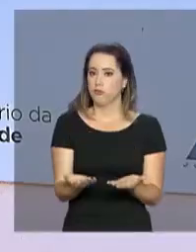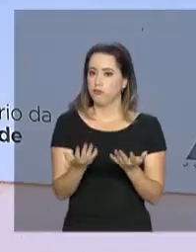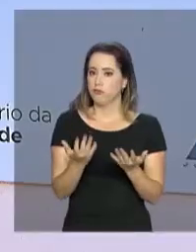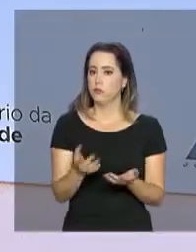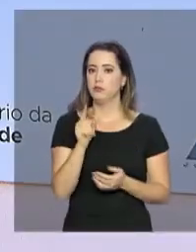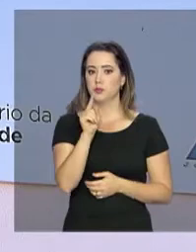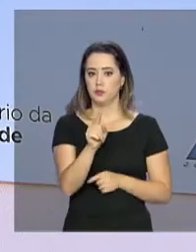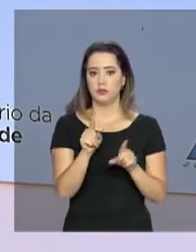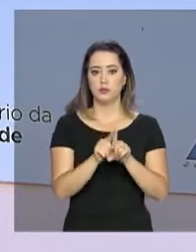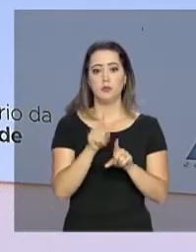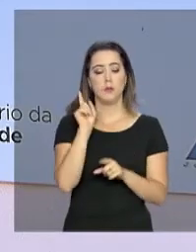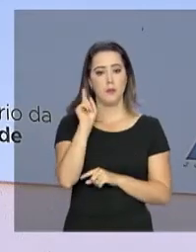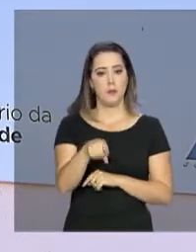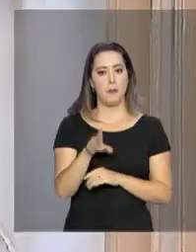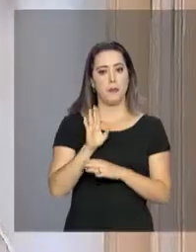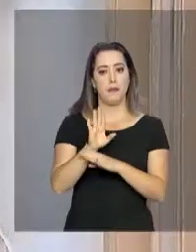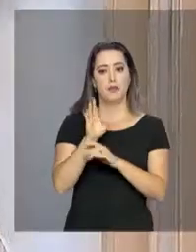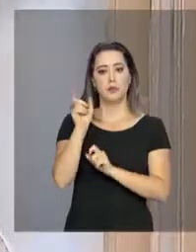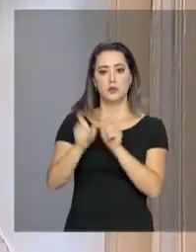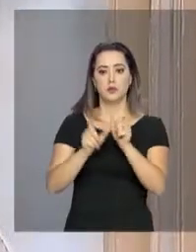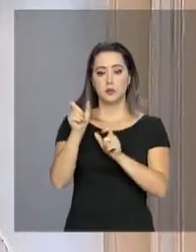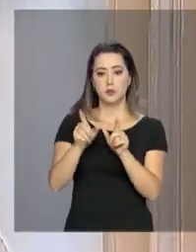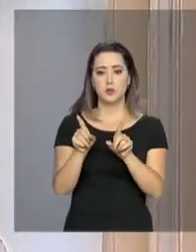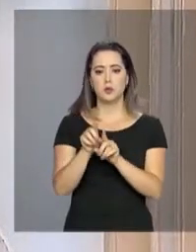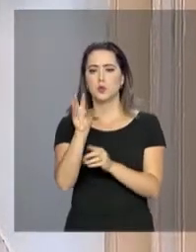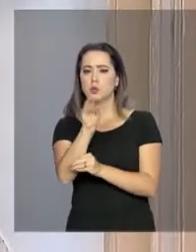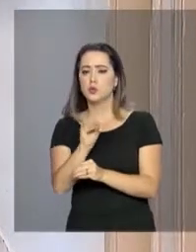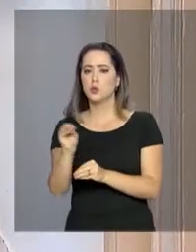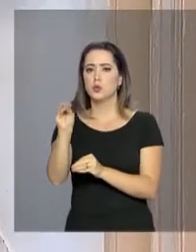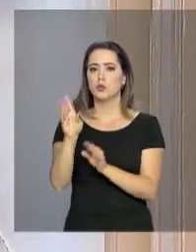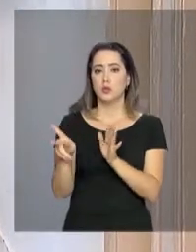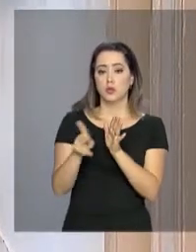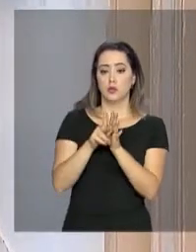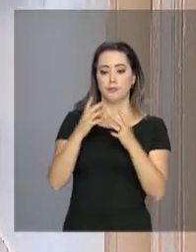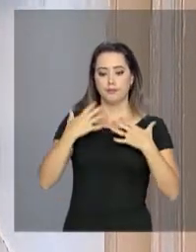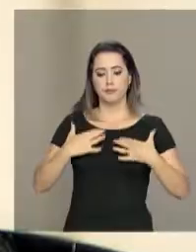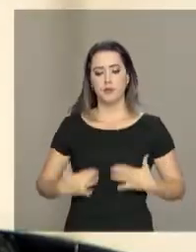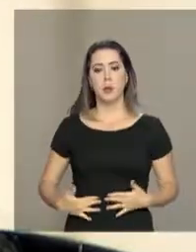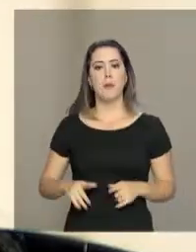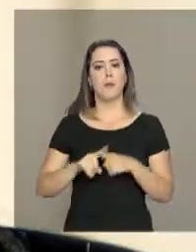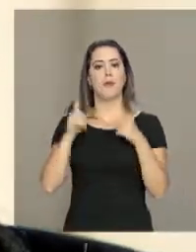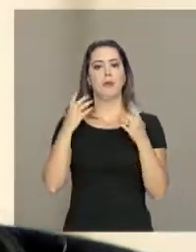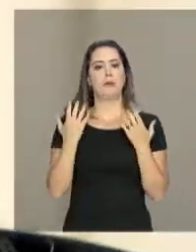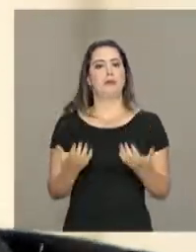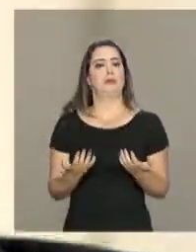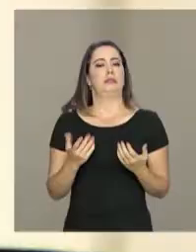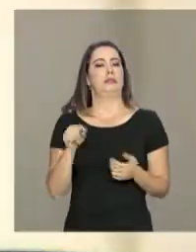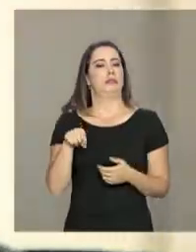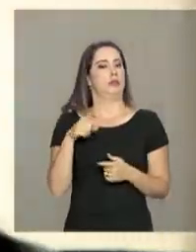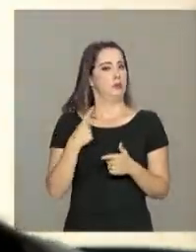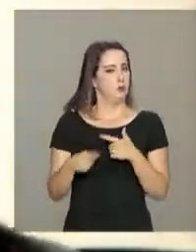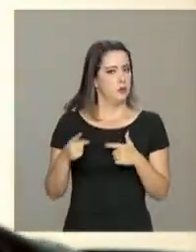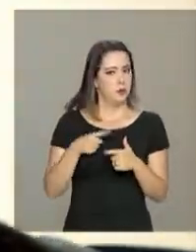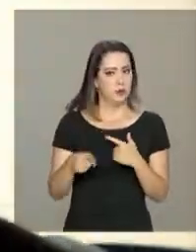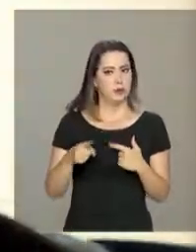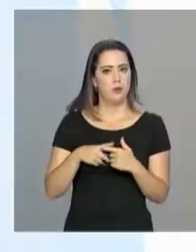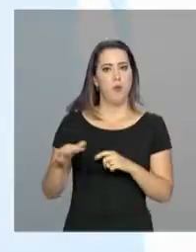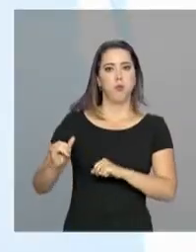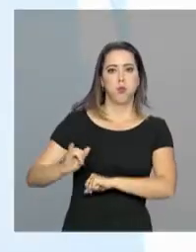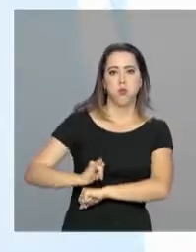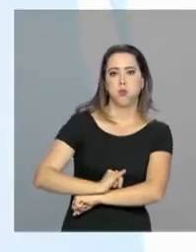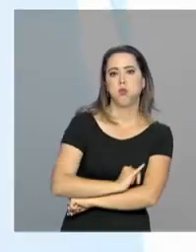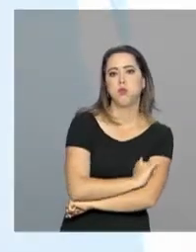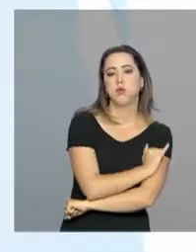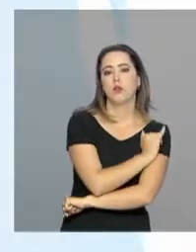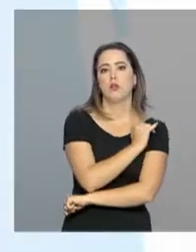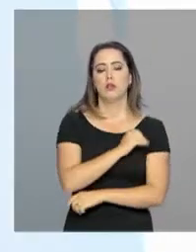Valparaíso, em Goiás, ajuda os pacientes a cuidarem do corpo, mas sentiu o peso dos problemas causados pela obesidade. Eu